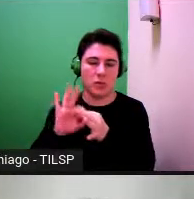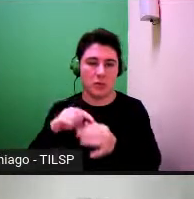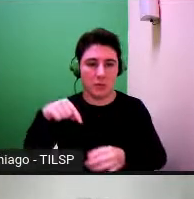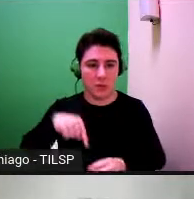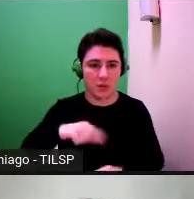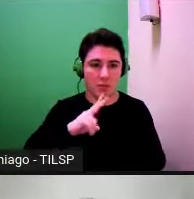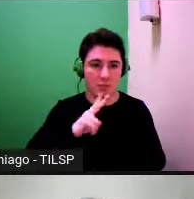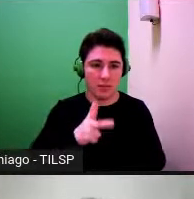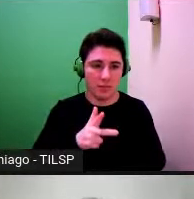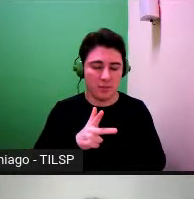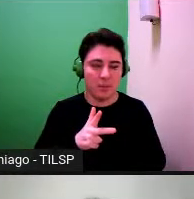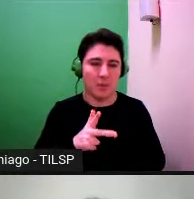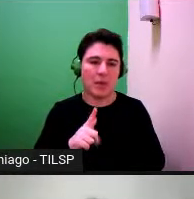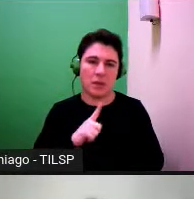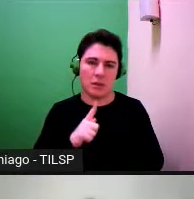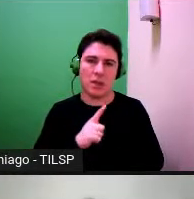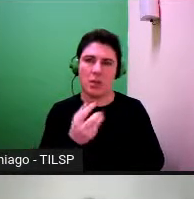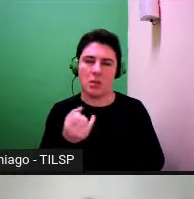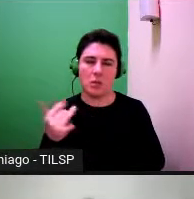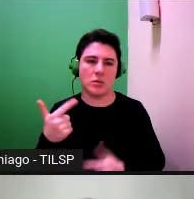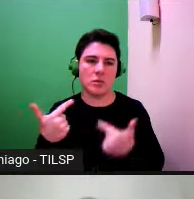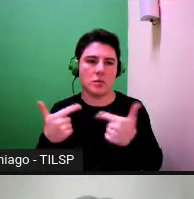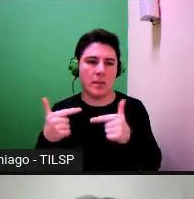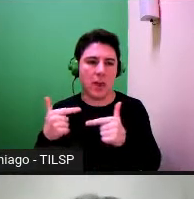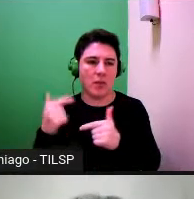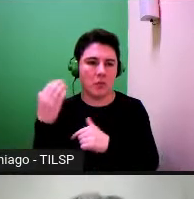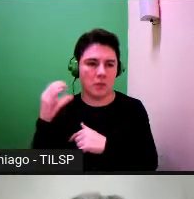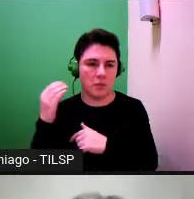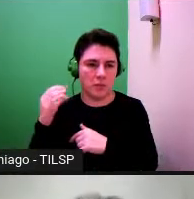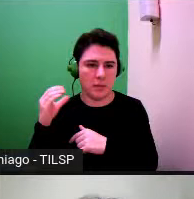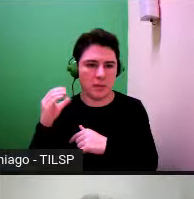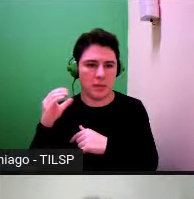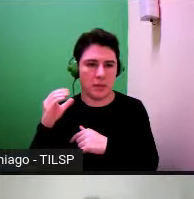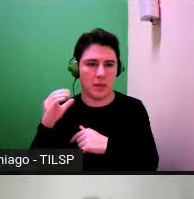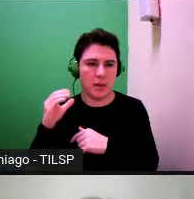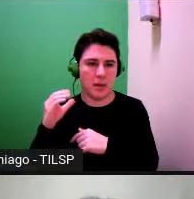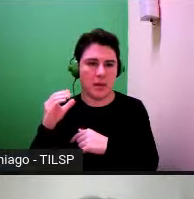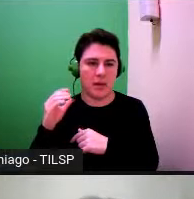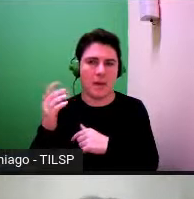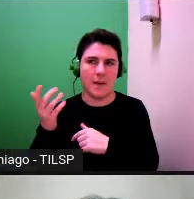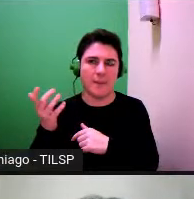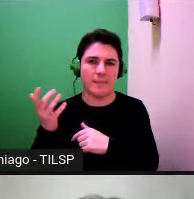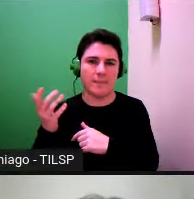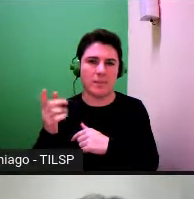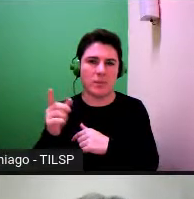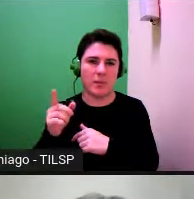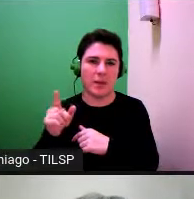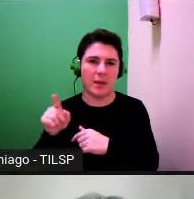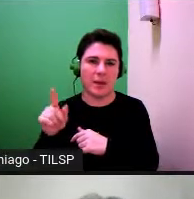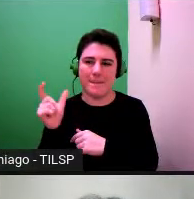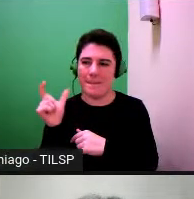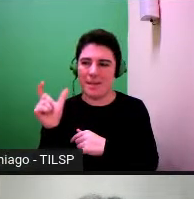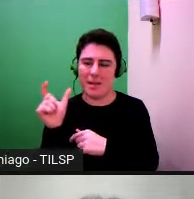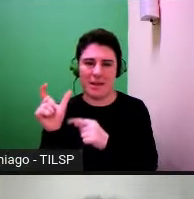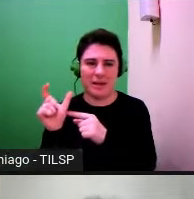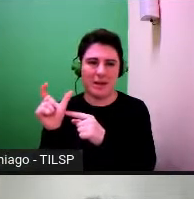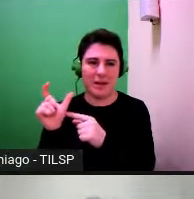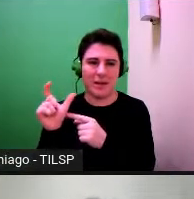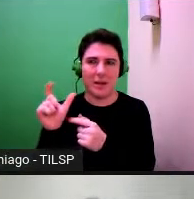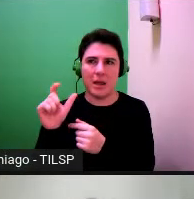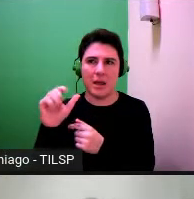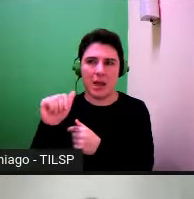trabalho científico em geral reage-se ao uso da palavra acreditar